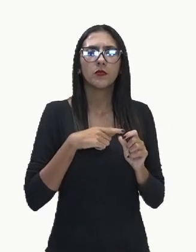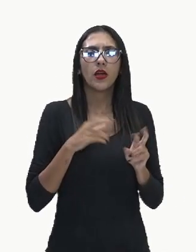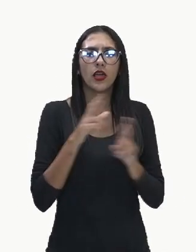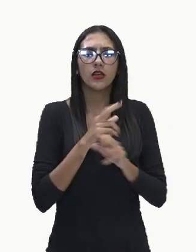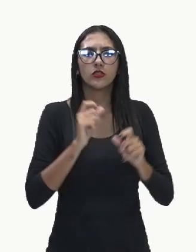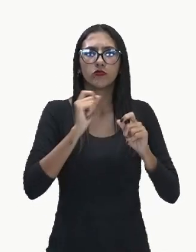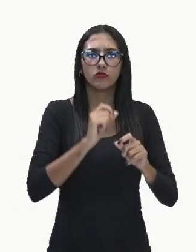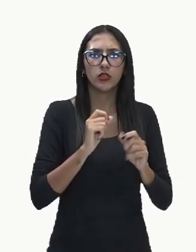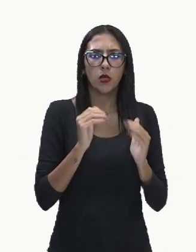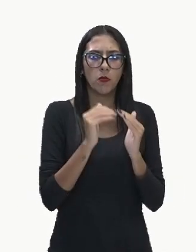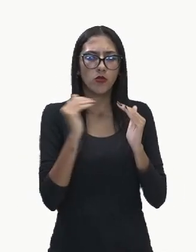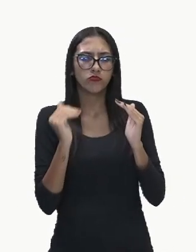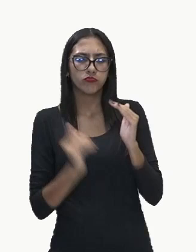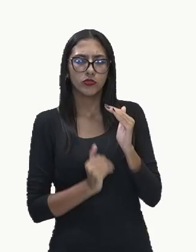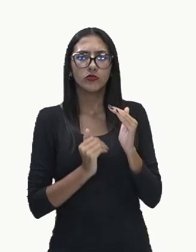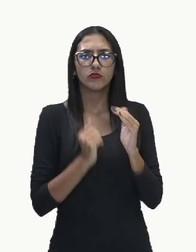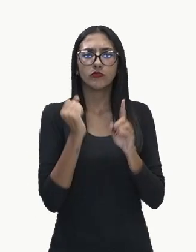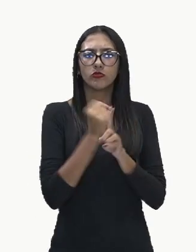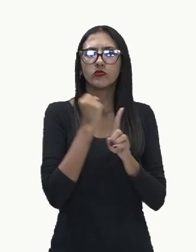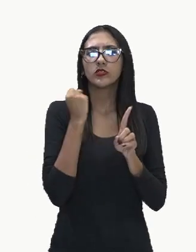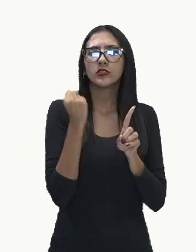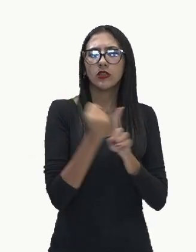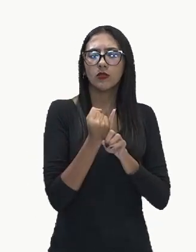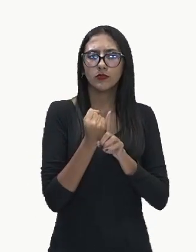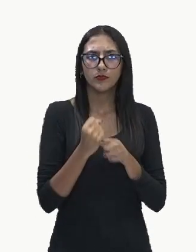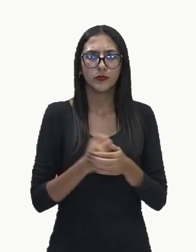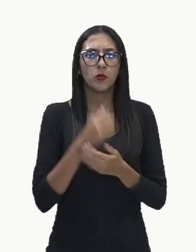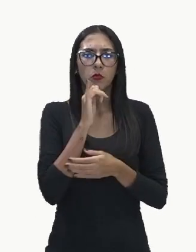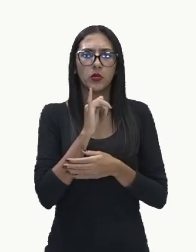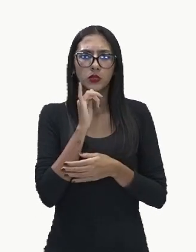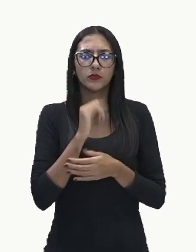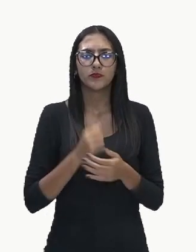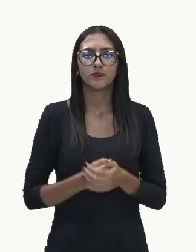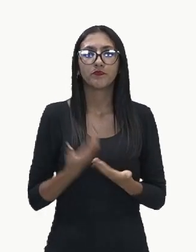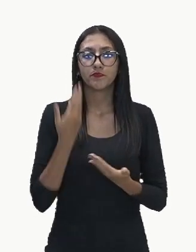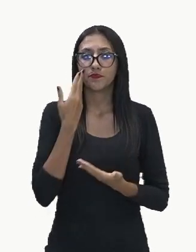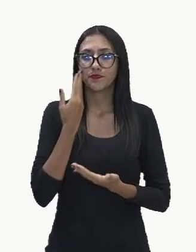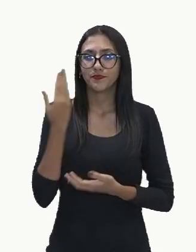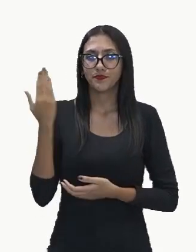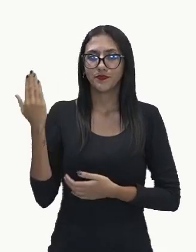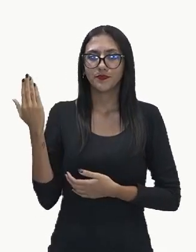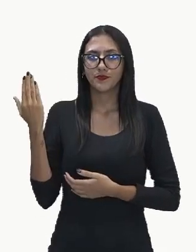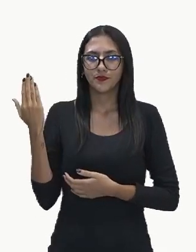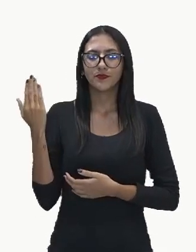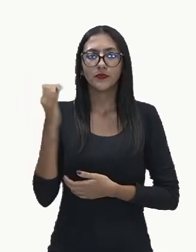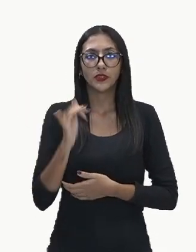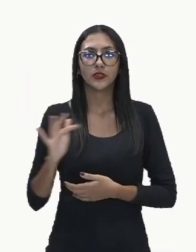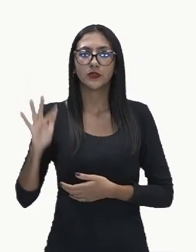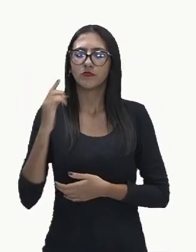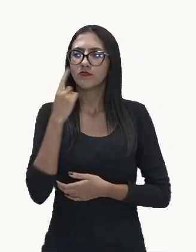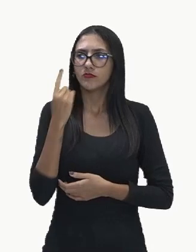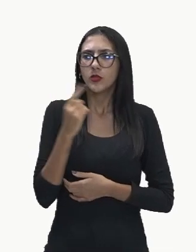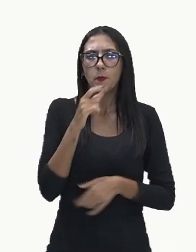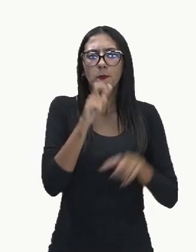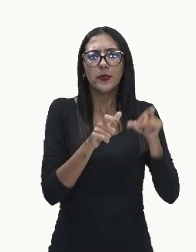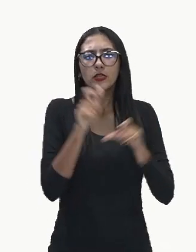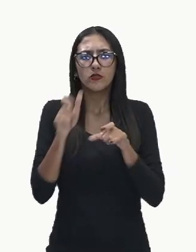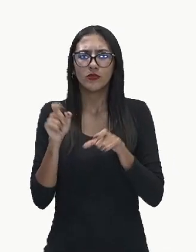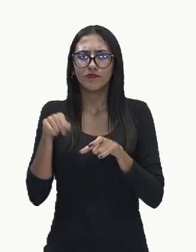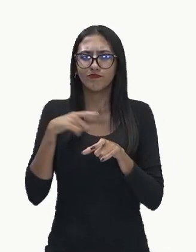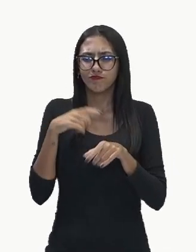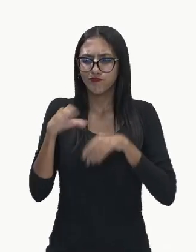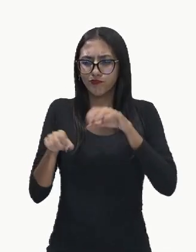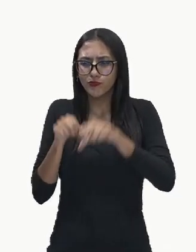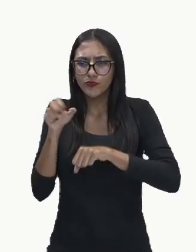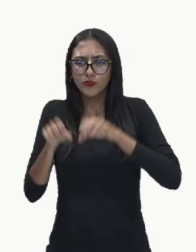Então, falando sobre desigualdade social, você está observando aqui na fotografia que nós temos pessoas ali fazendo, catando lixo